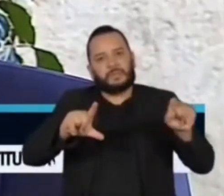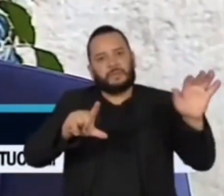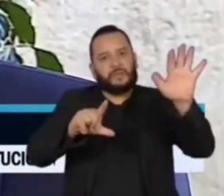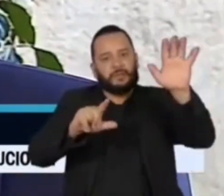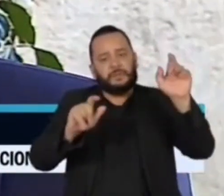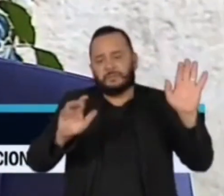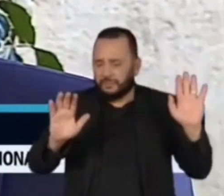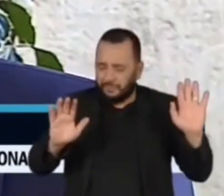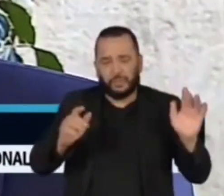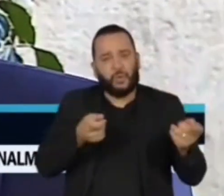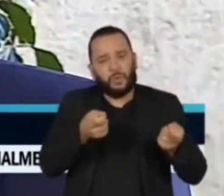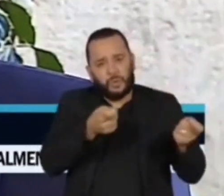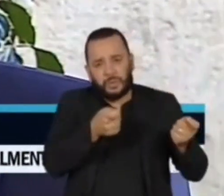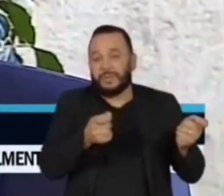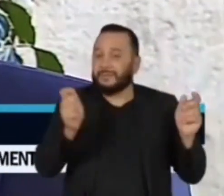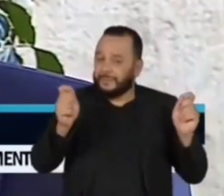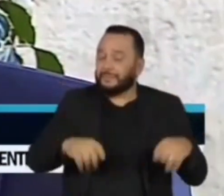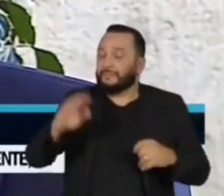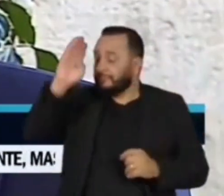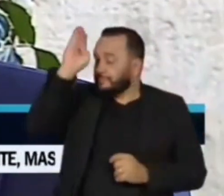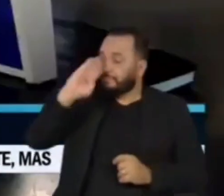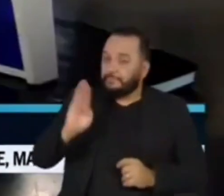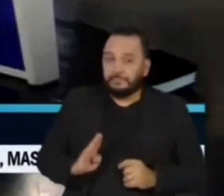volte a crescer e a gerar emprego e renda no Brasil.